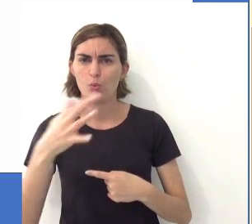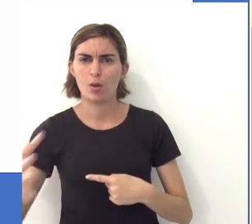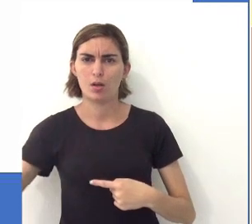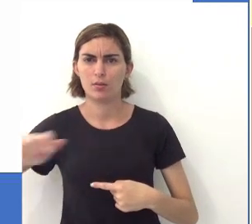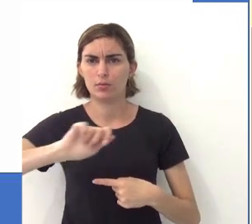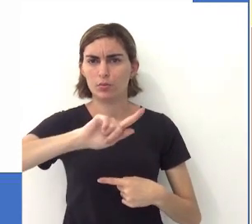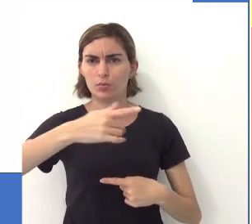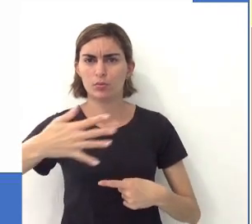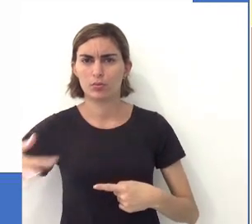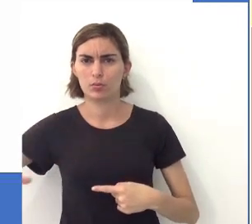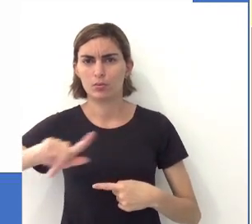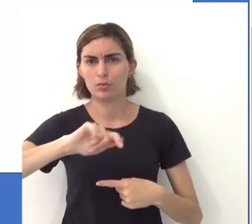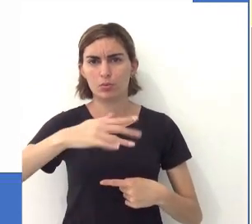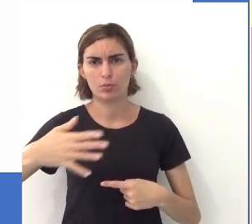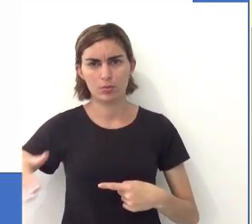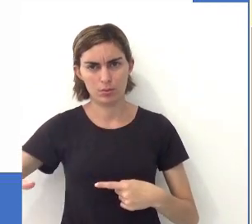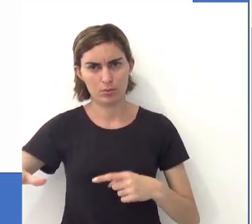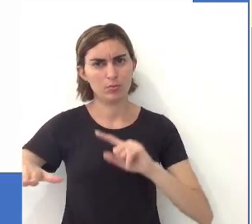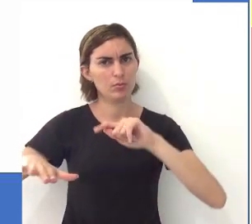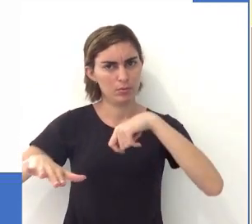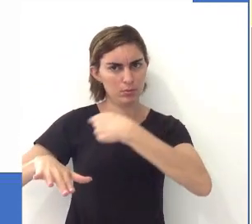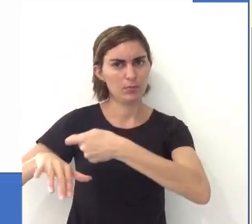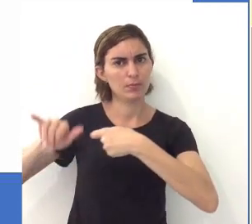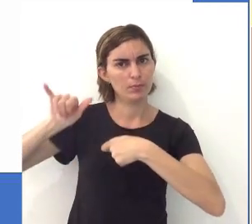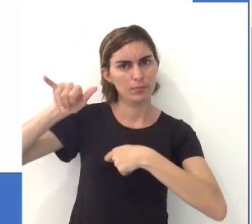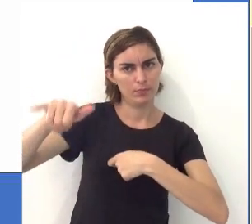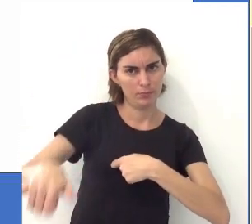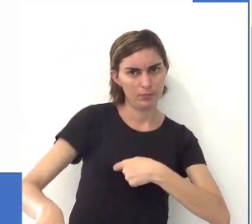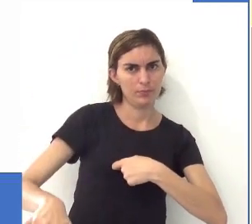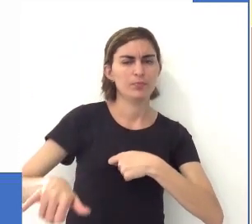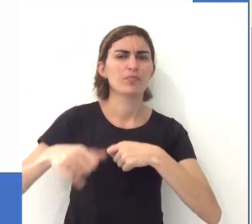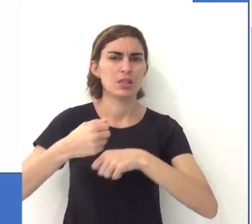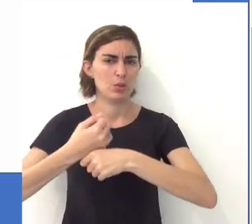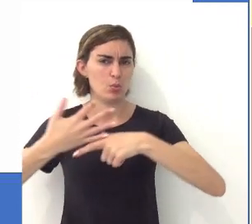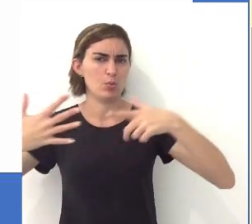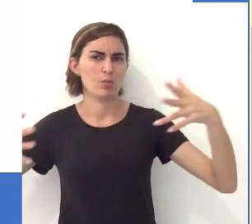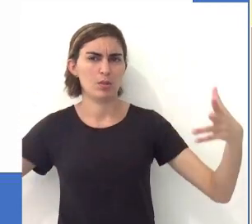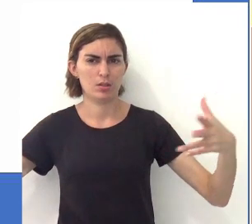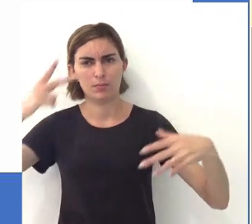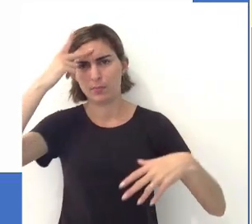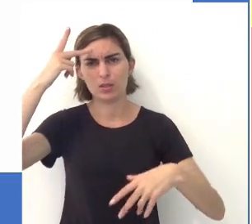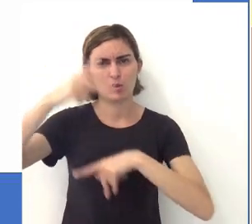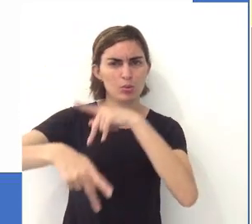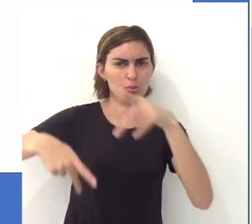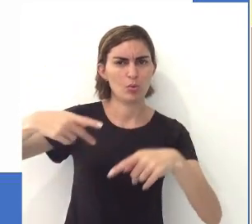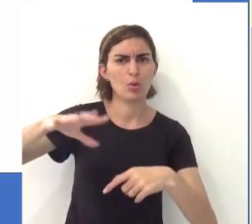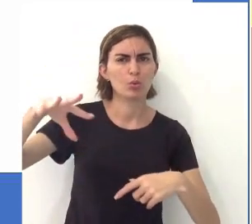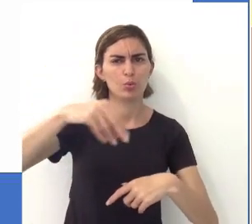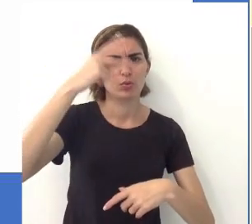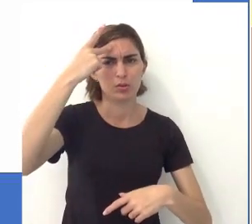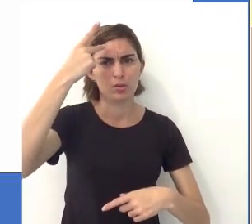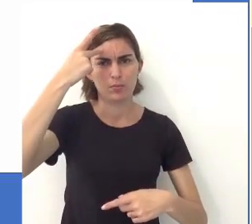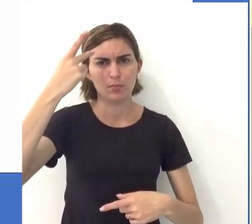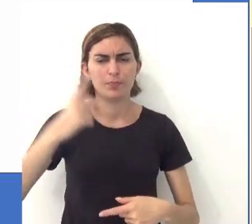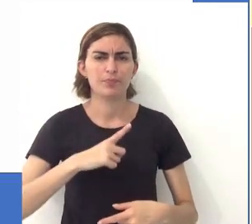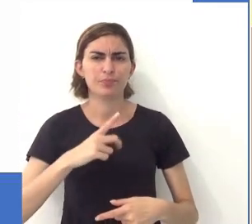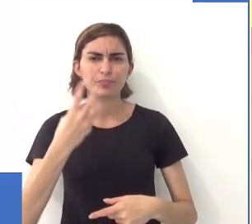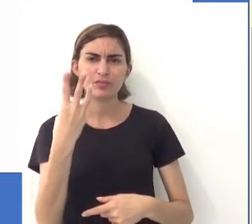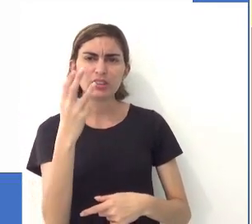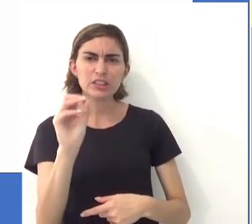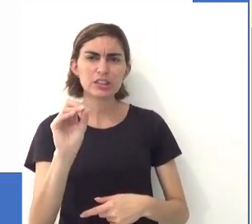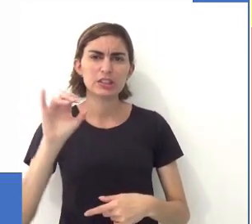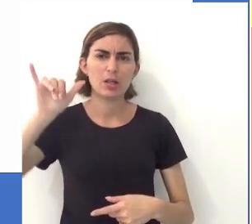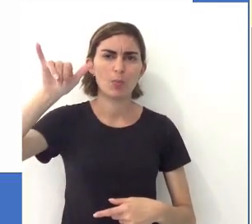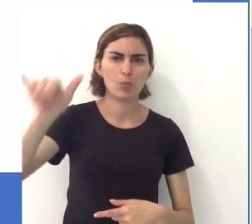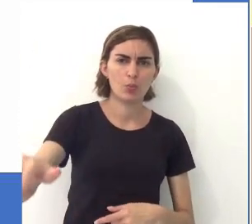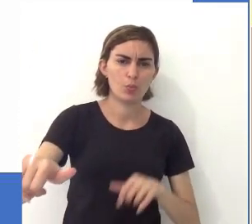dos maiores aeroportos aí do Brasil, né? Consegue receber uma quantidade enorme de pessoas. Em todo São Paulo tem mais